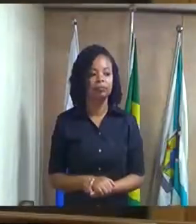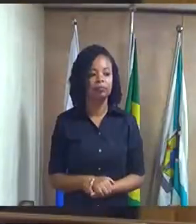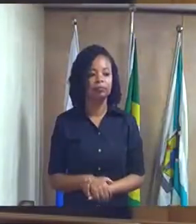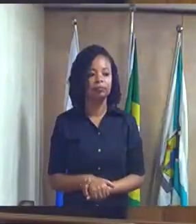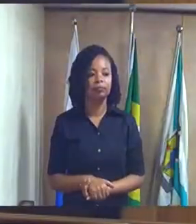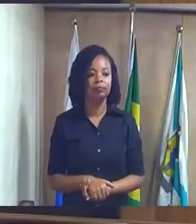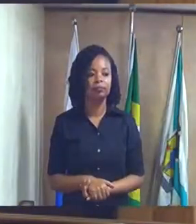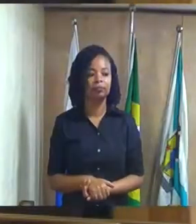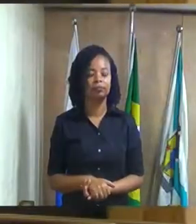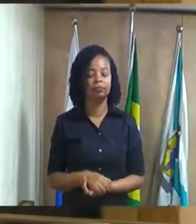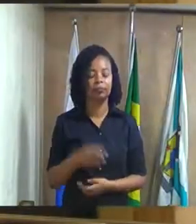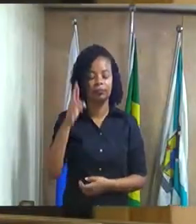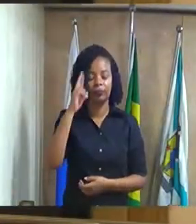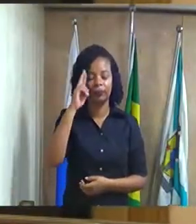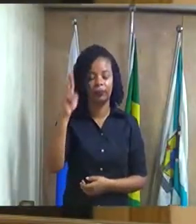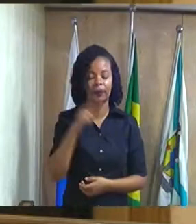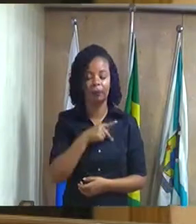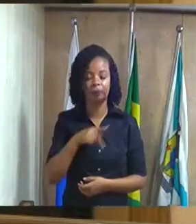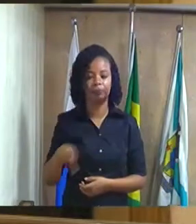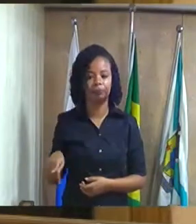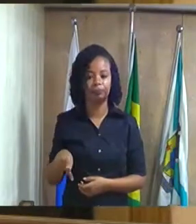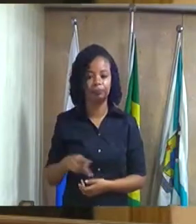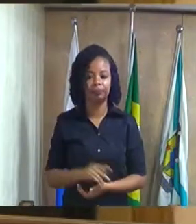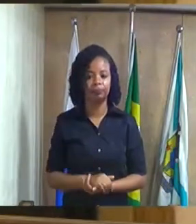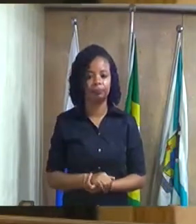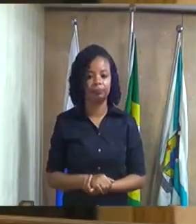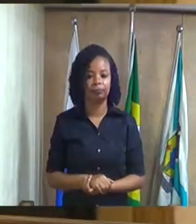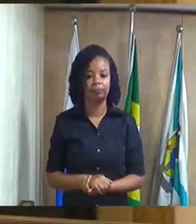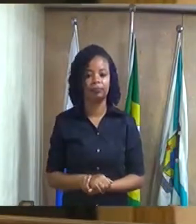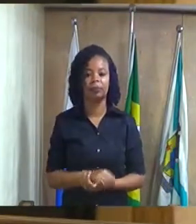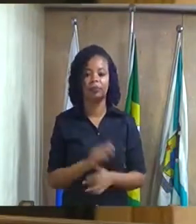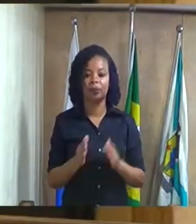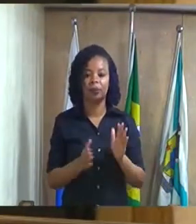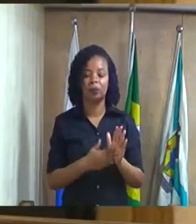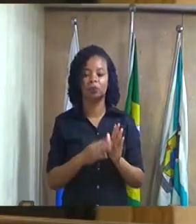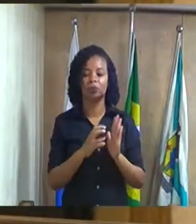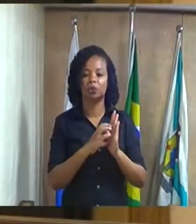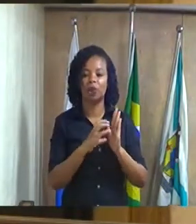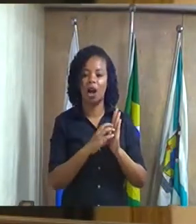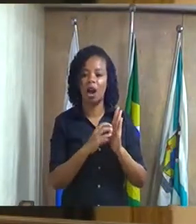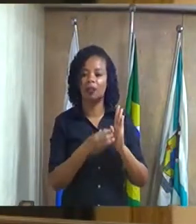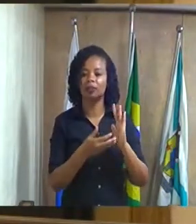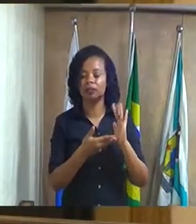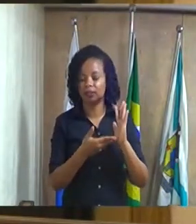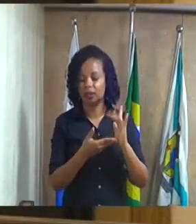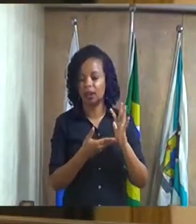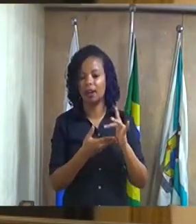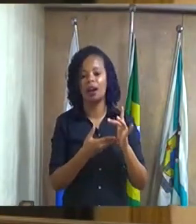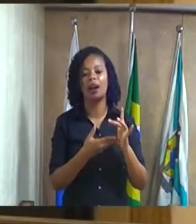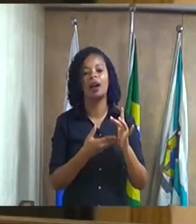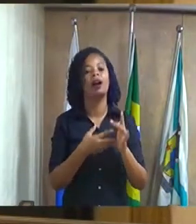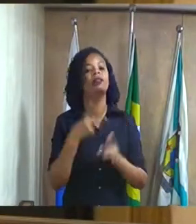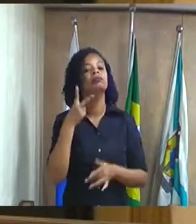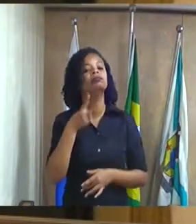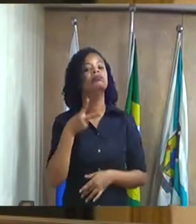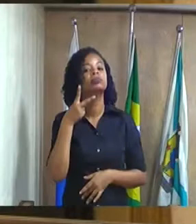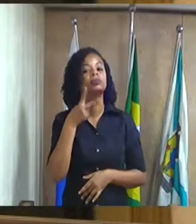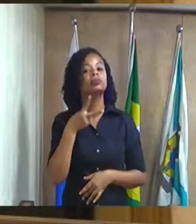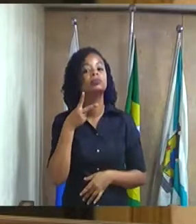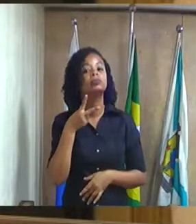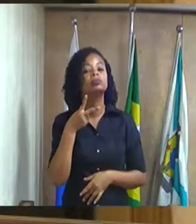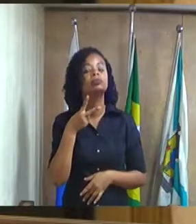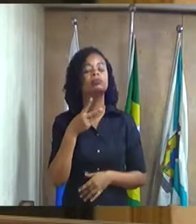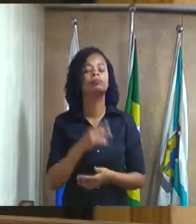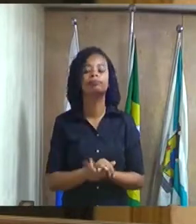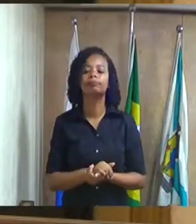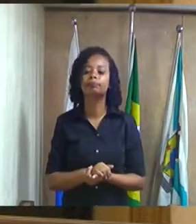senhor presidente membros da casa senhores vereadores senhor presidente